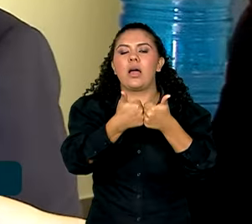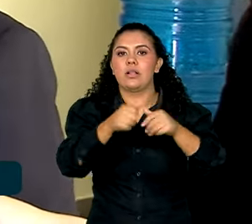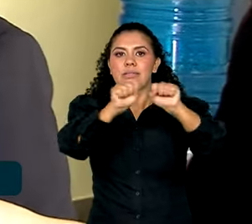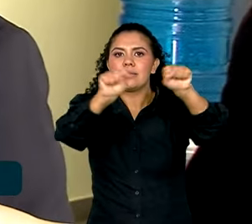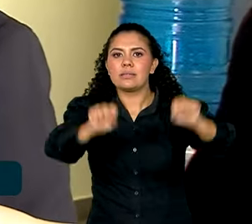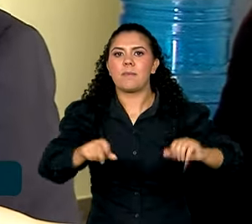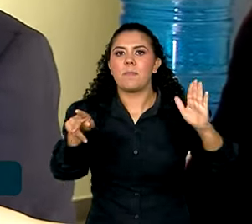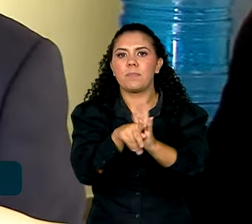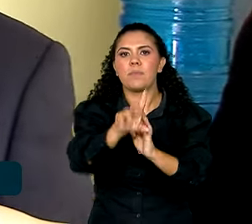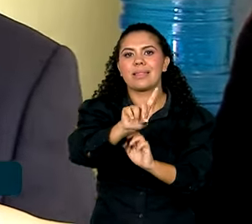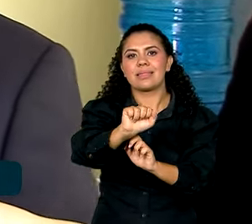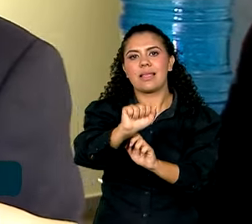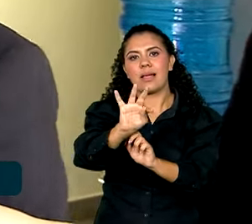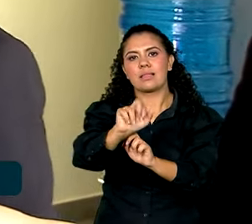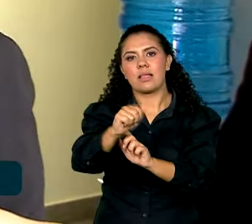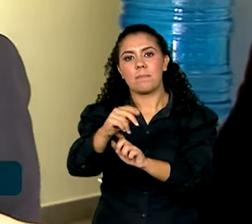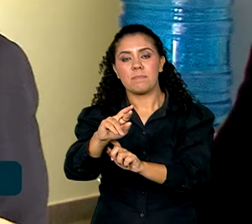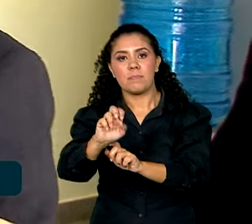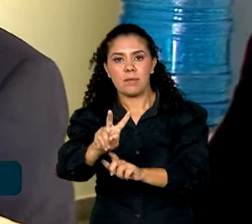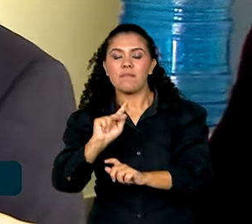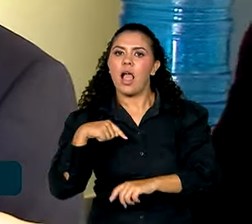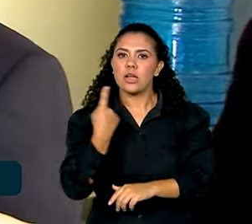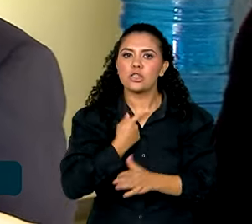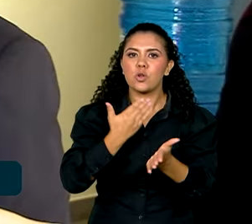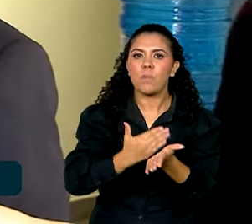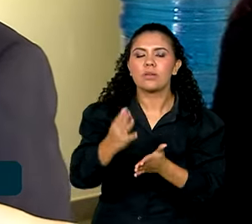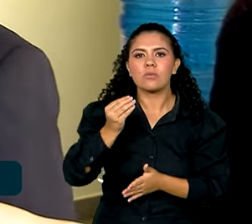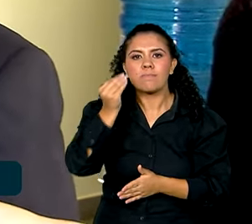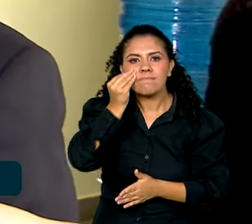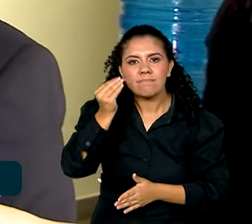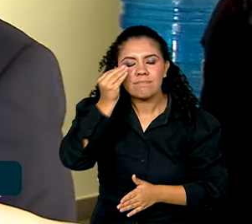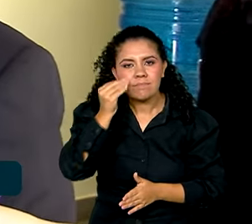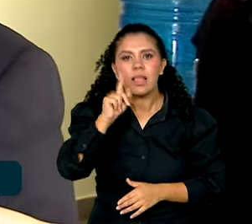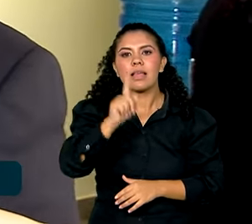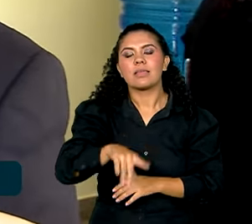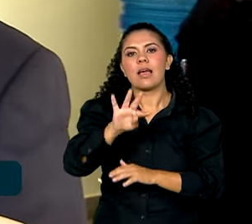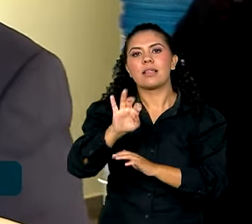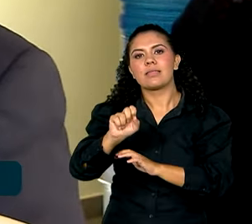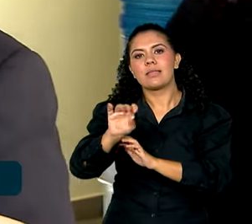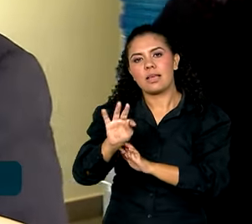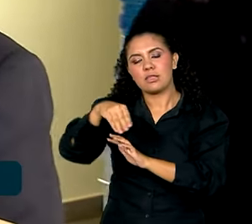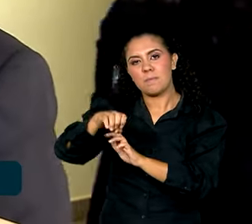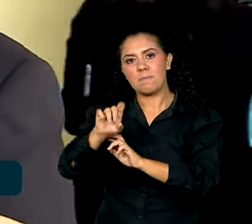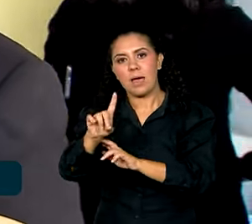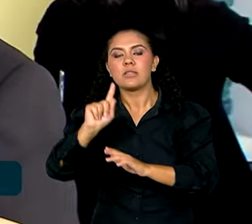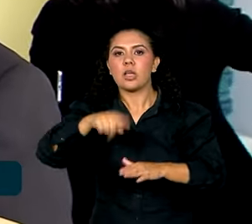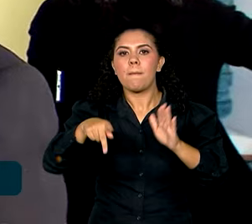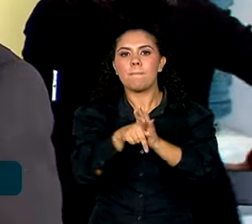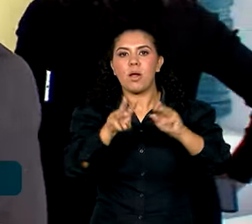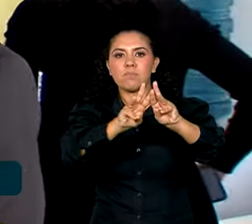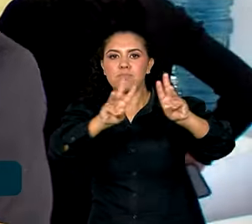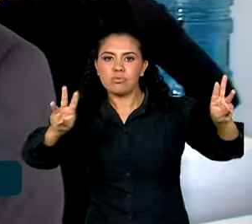serviços. Um deles é que nós começamos o ateste médico, o atestado médico, que pode ser via a página do INSS, o meu